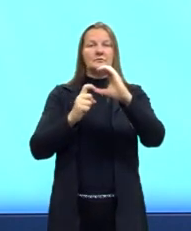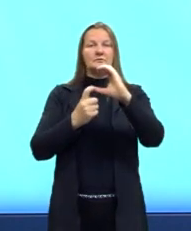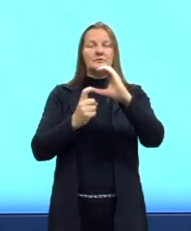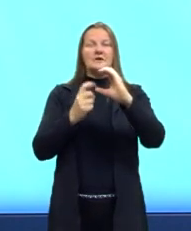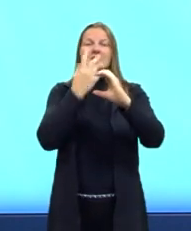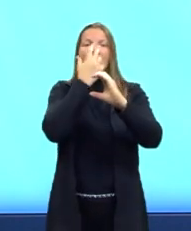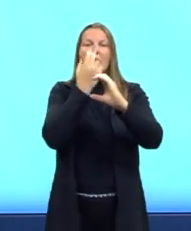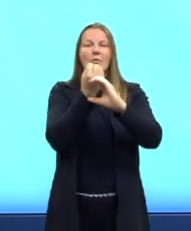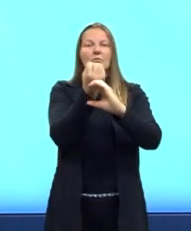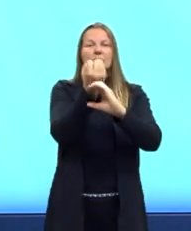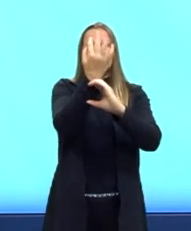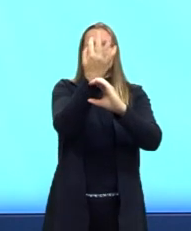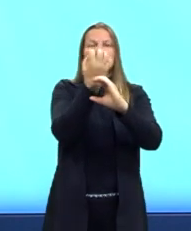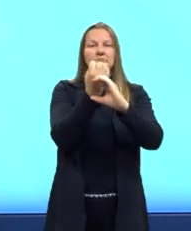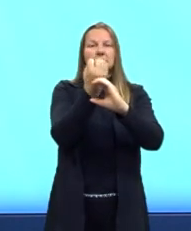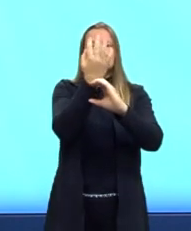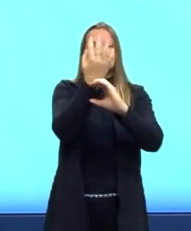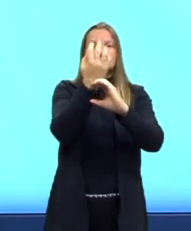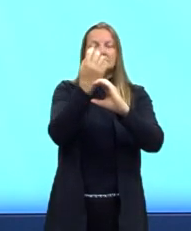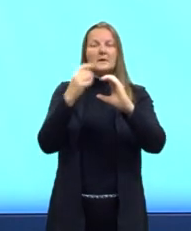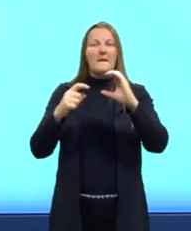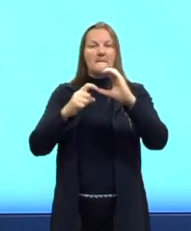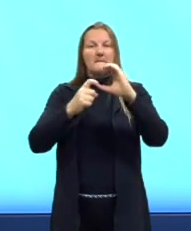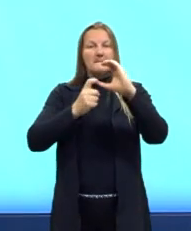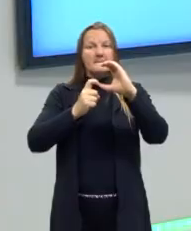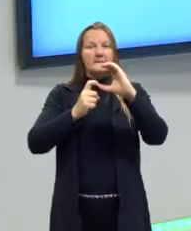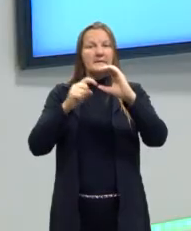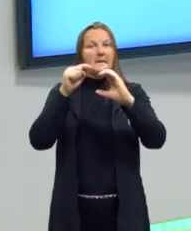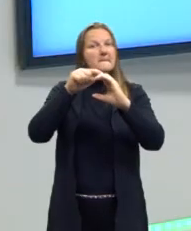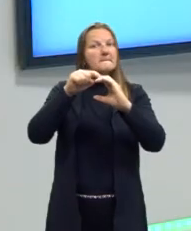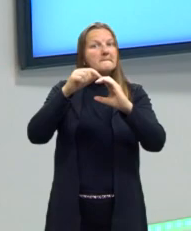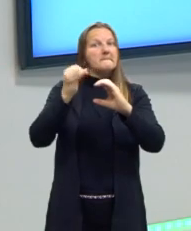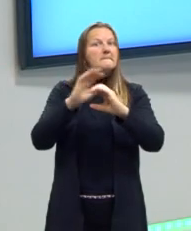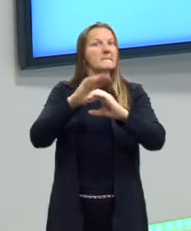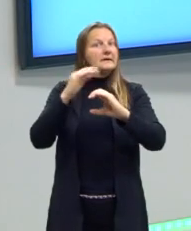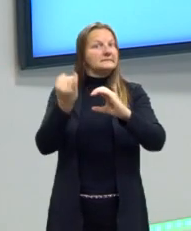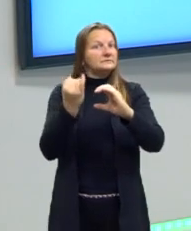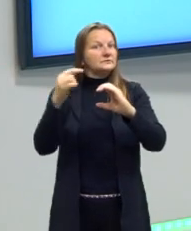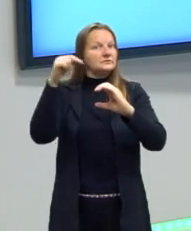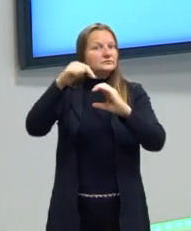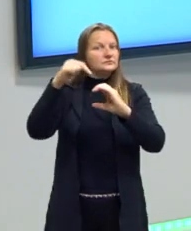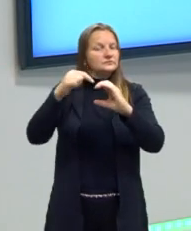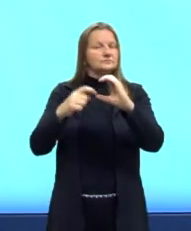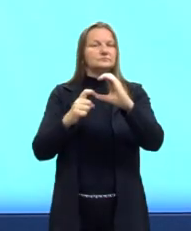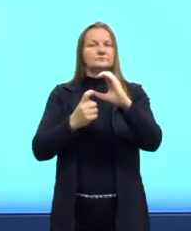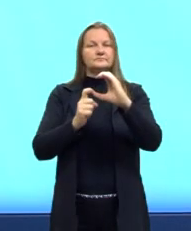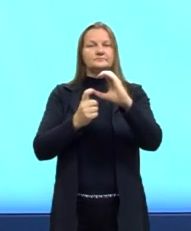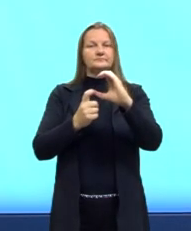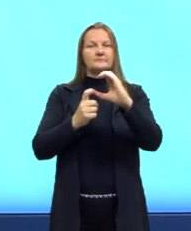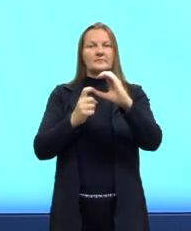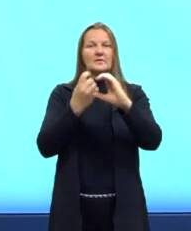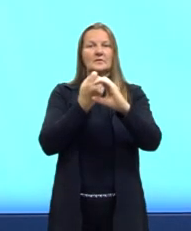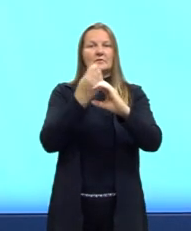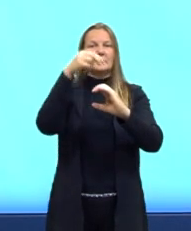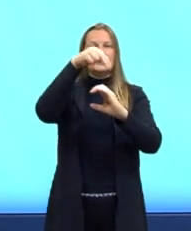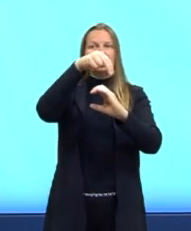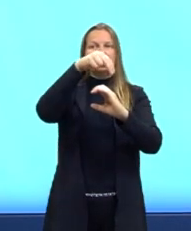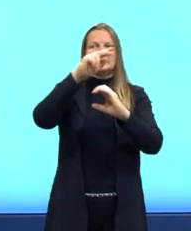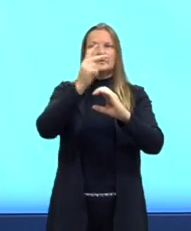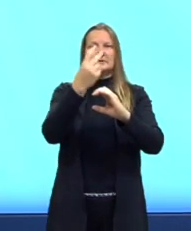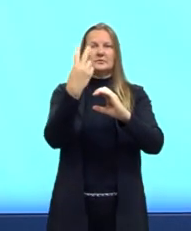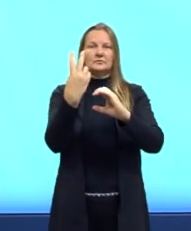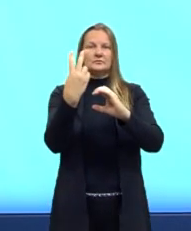ramificação ligada à cadeia principal. Então, vai ser o nitrogênio ligado a dois hidrogênios. É uma